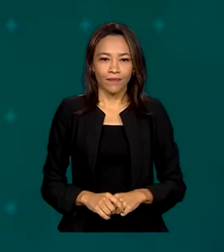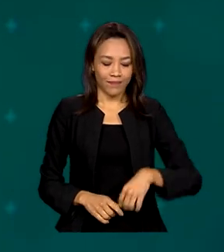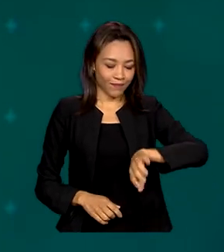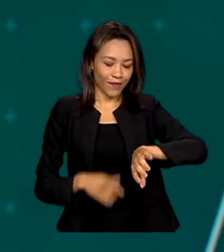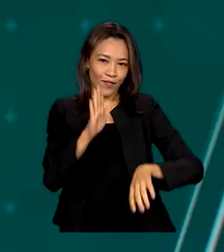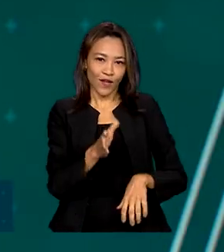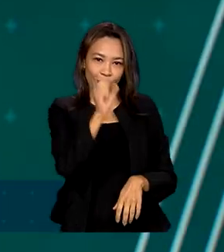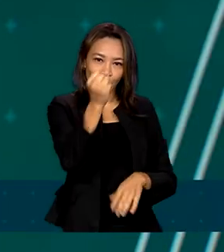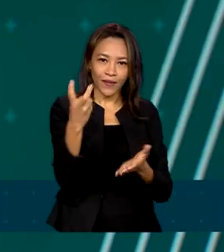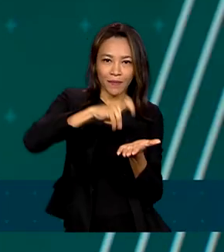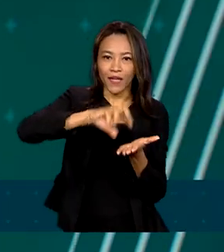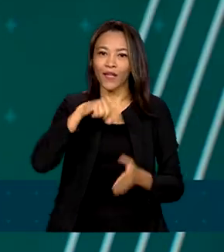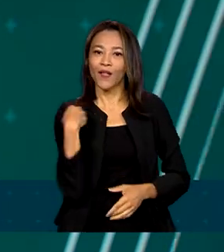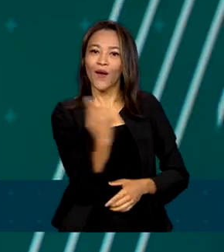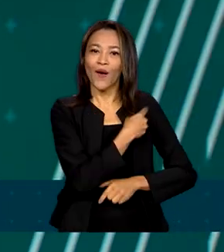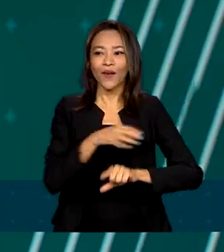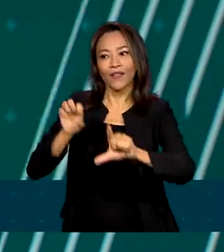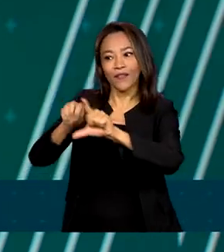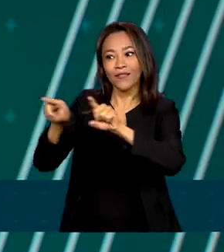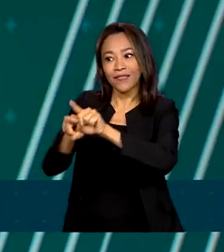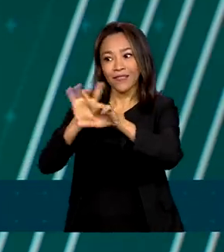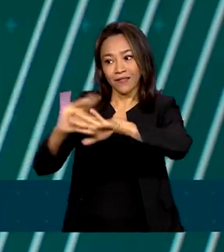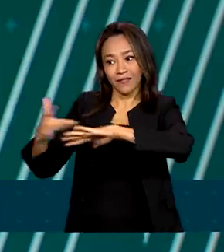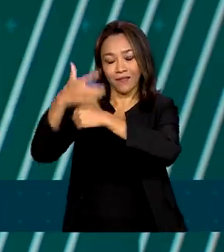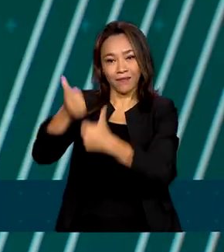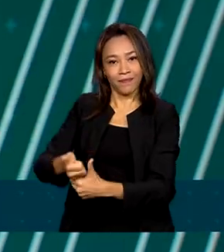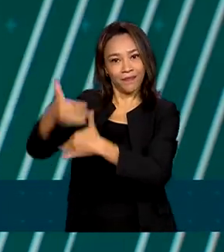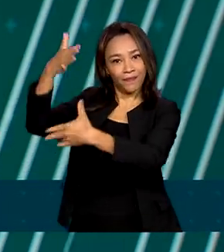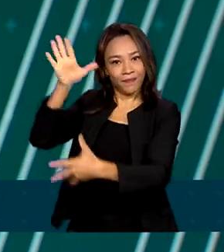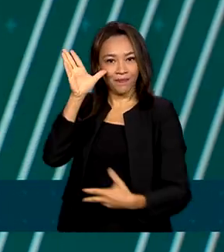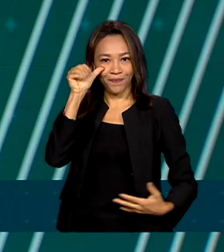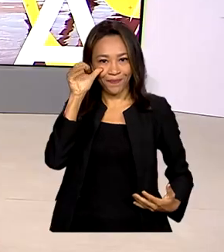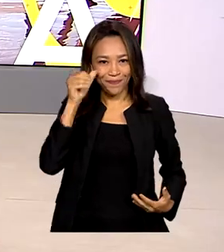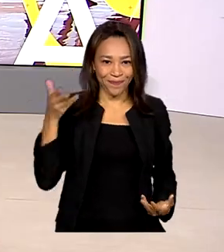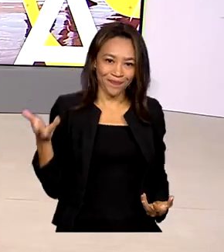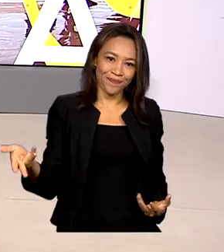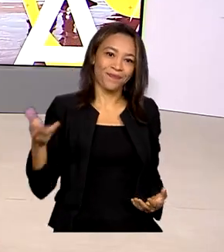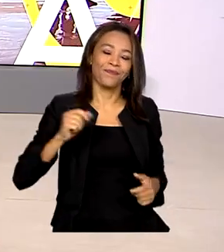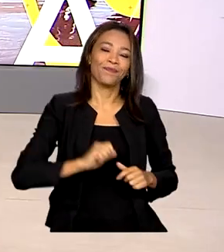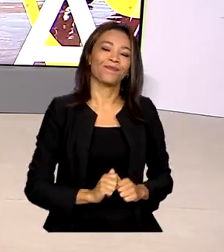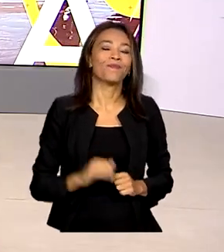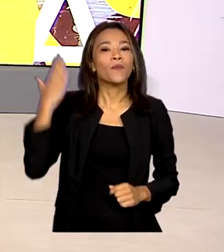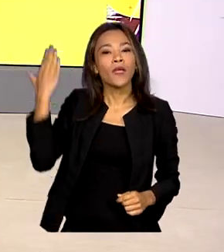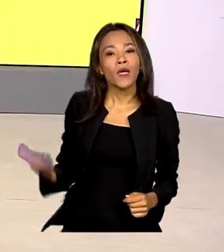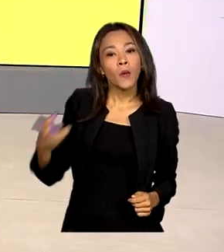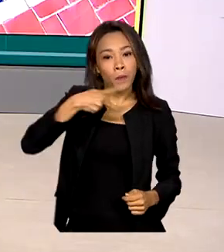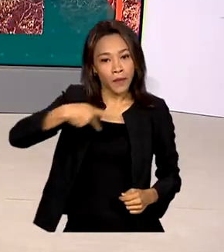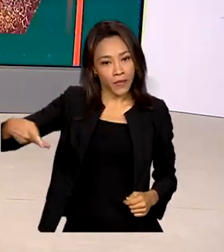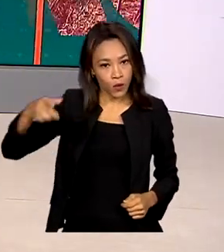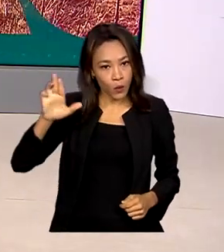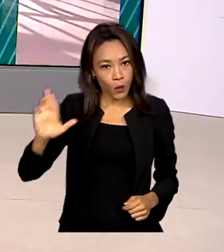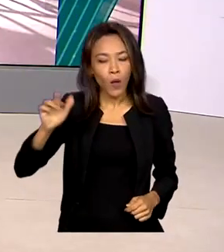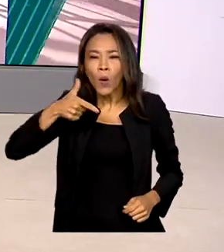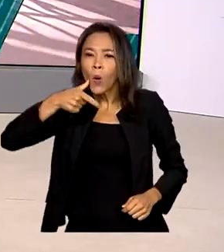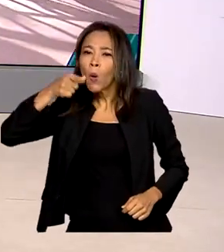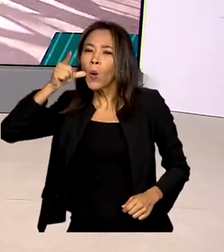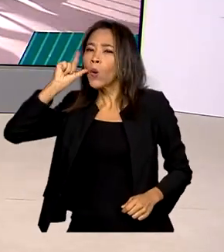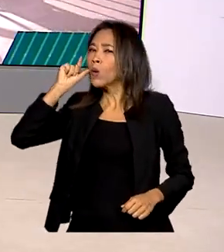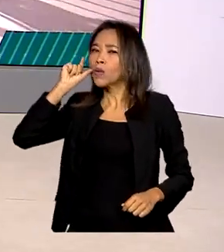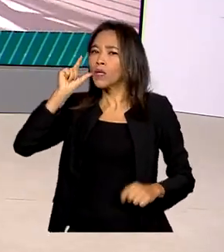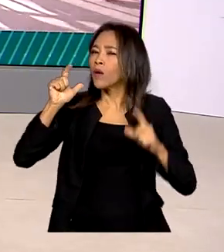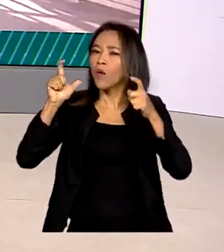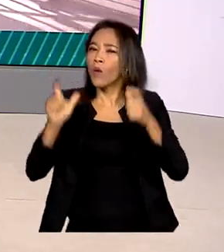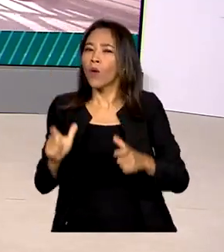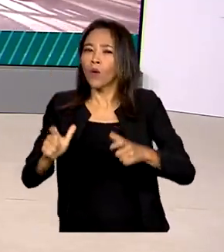Oito horas da manhã, estamos ao vivo também pelas redes sociais. O presidente Lula esteve ontem na terra